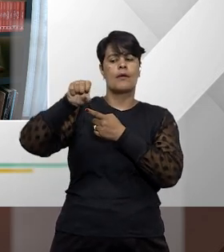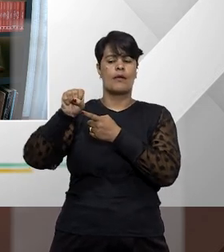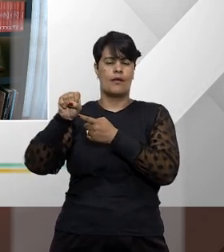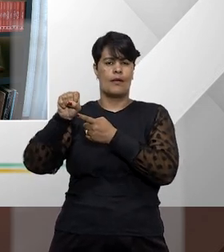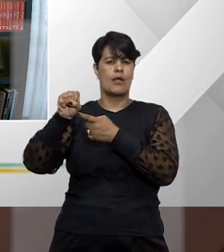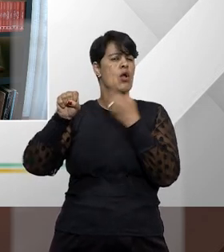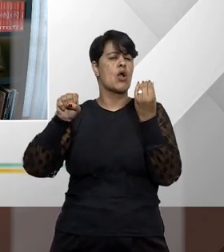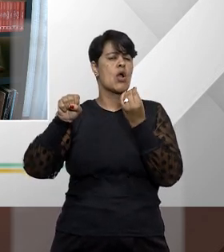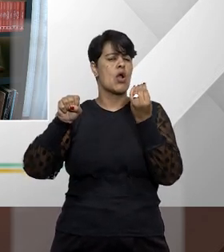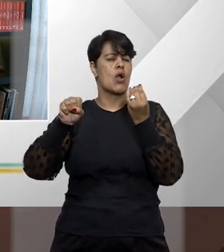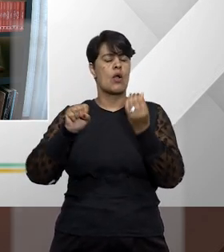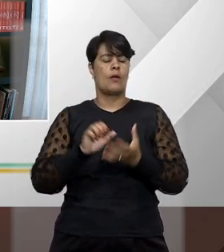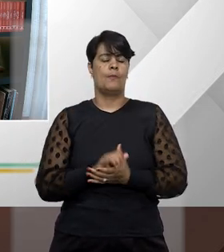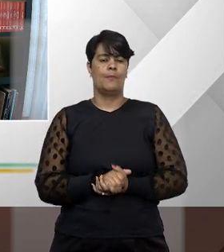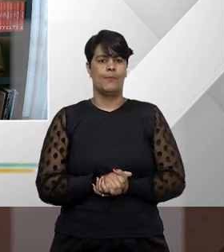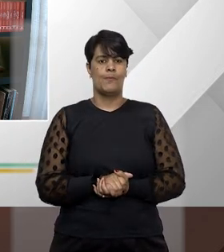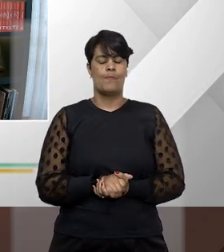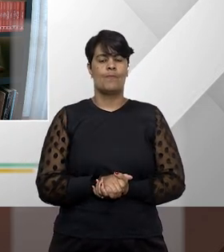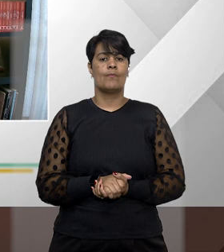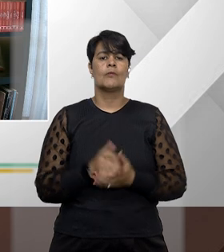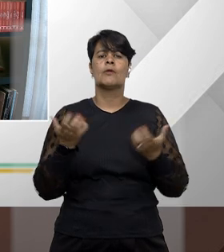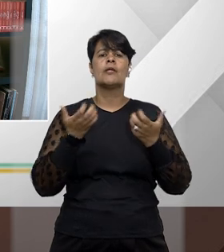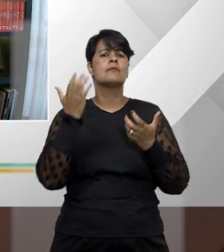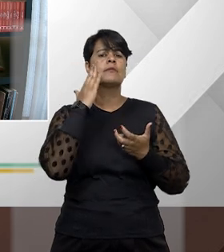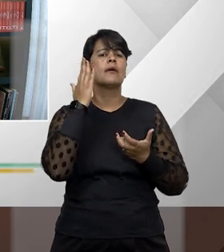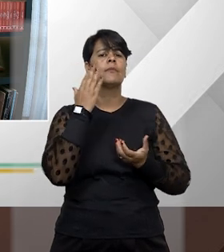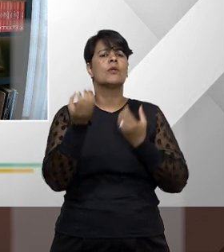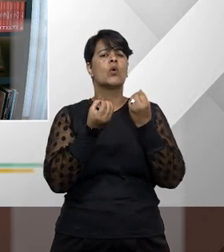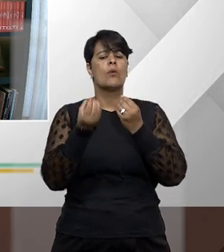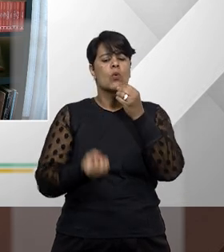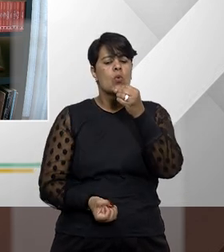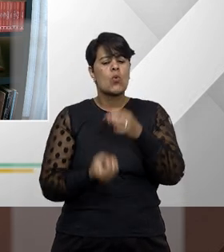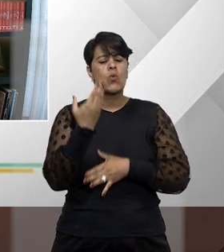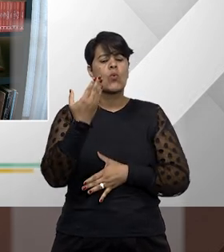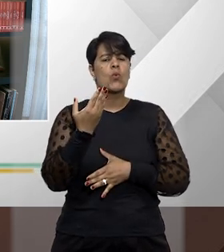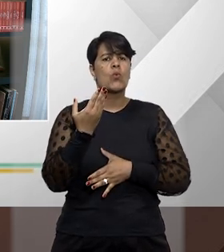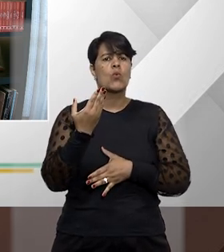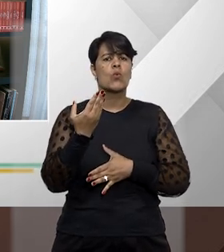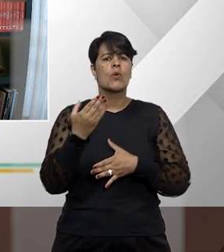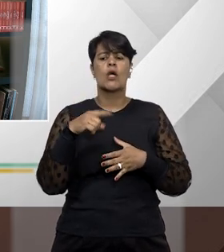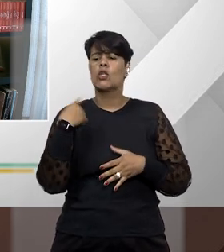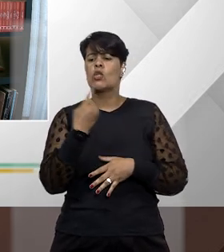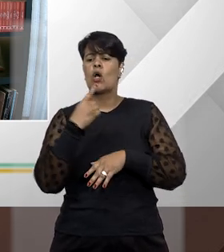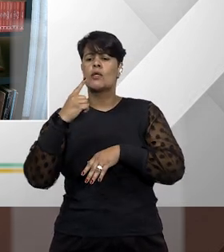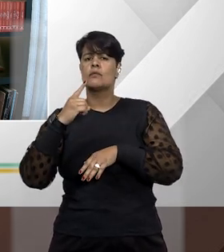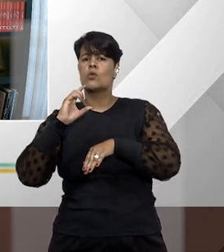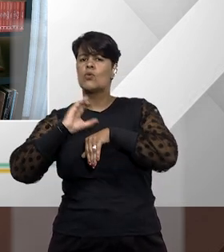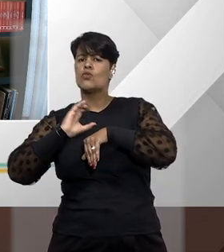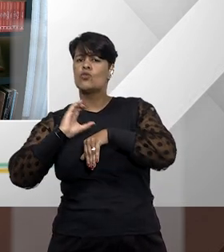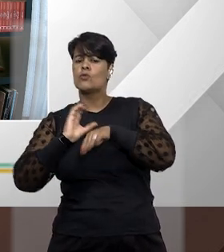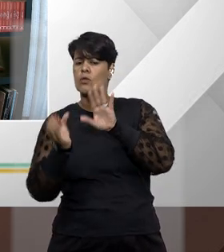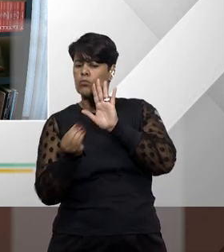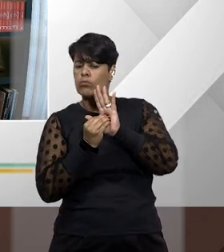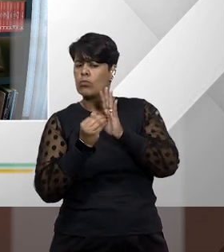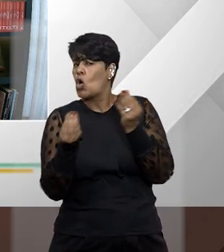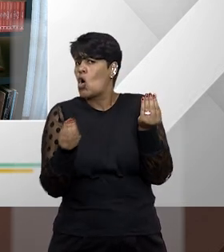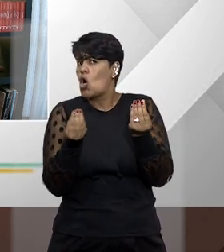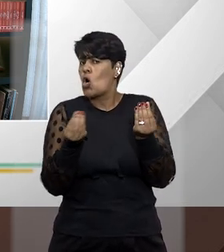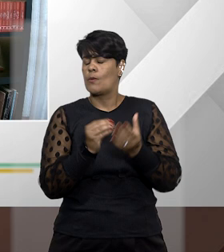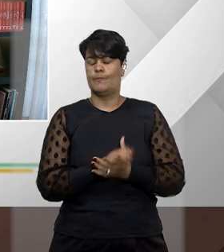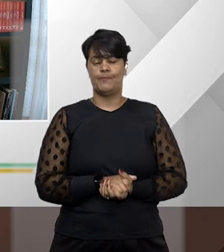latim de Rit of Mandamus. Como é que esse instrumento surgiu e como foi a recepção da nossa Constituição Federal de 88?